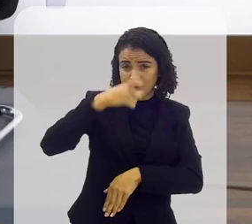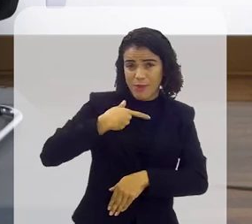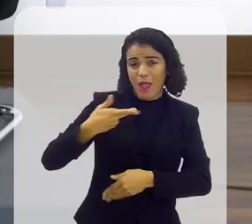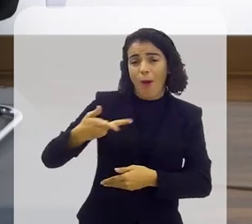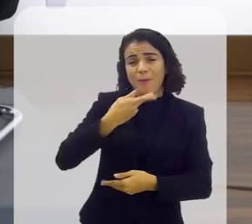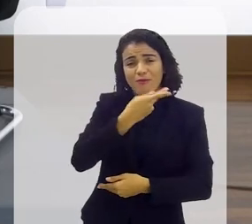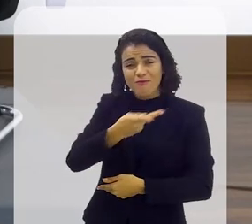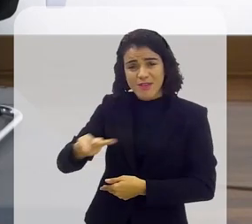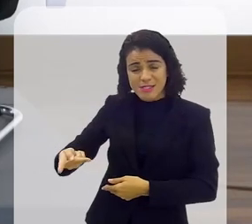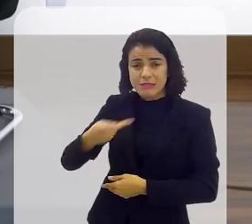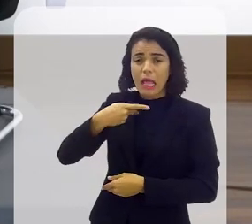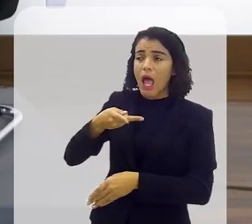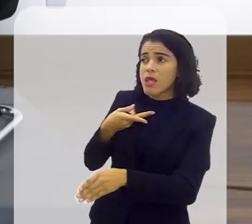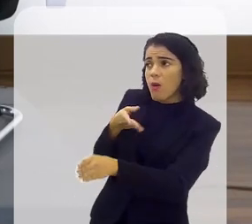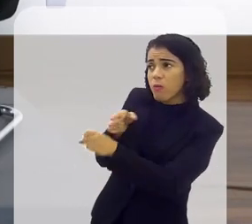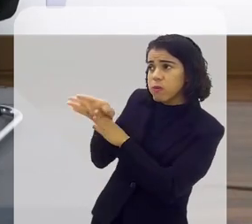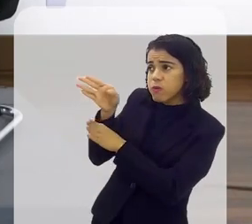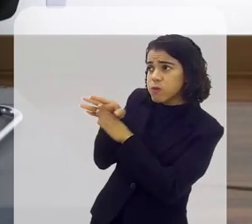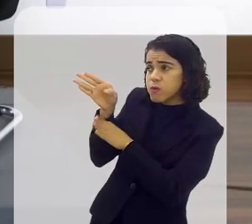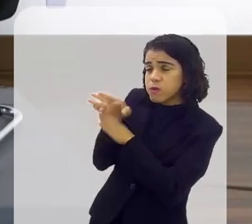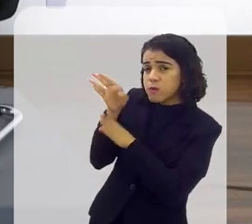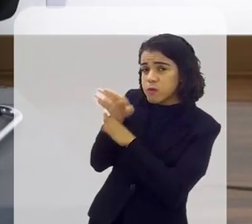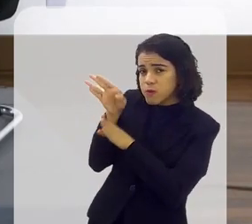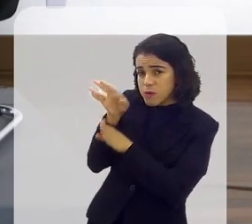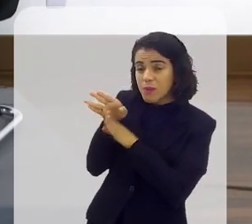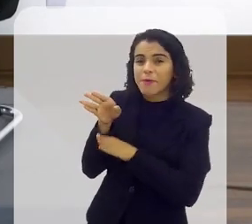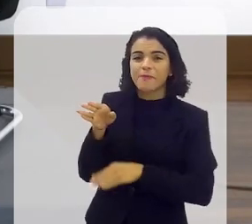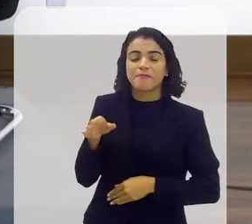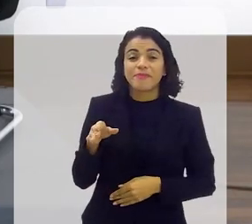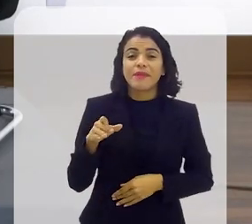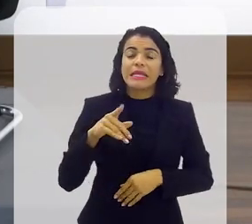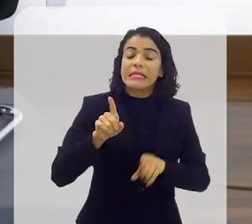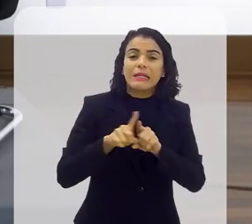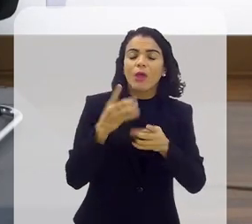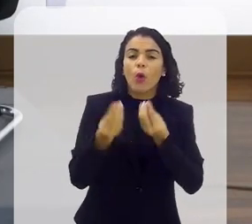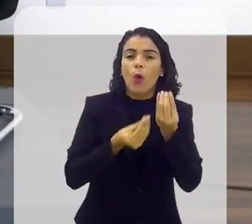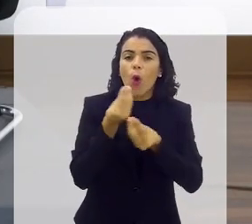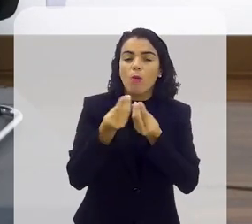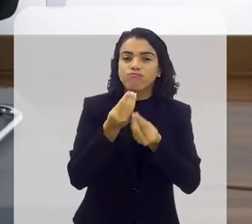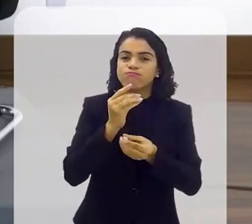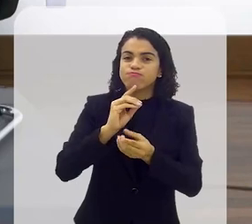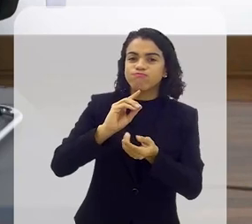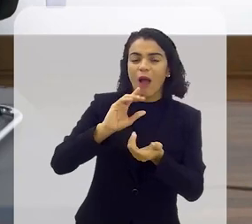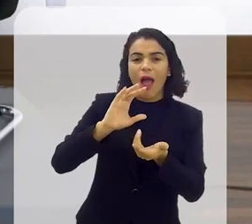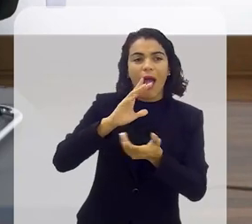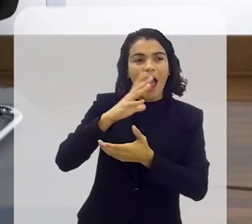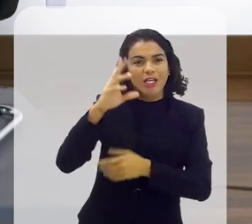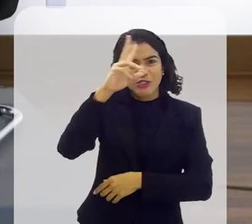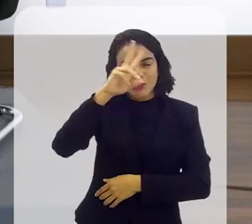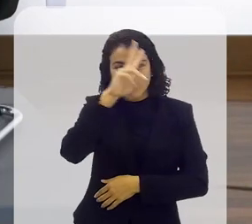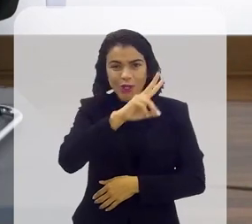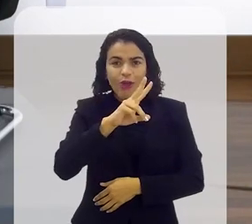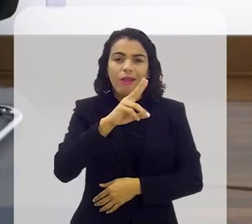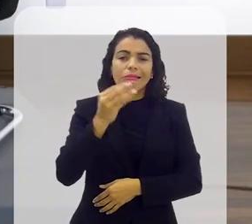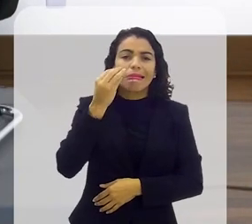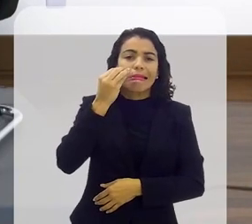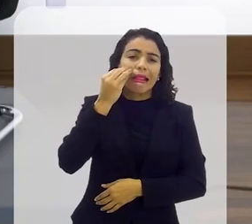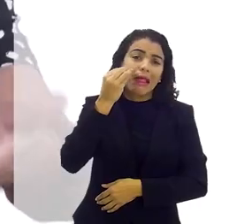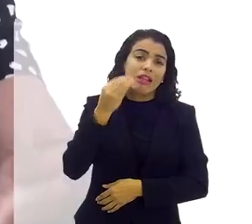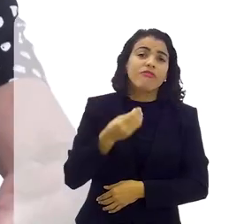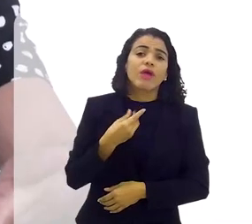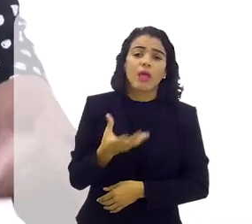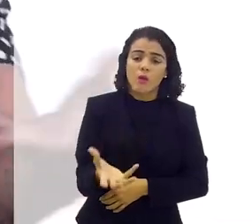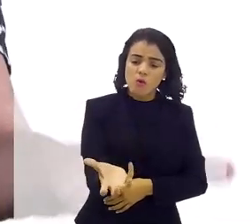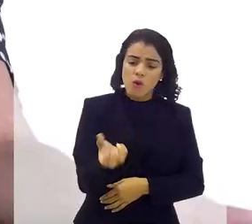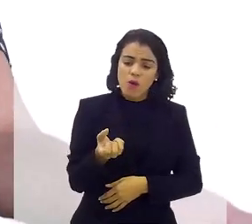me visitar receber meus conselhos e a o desenrolar dele a tentativa dele de